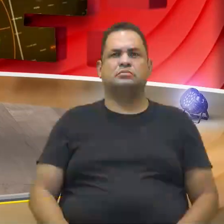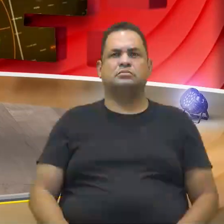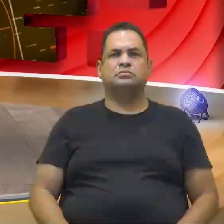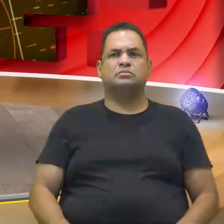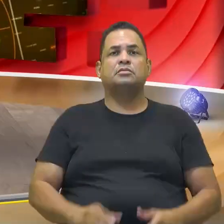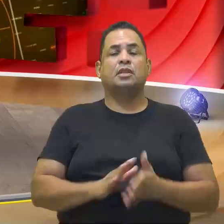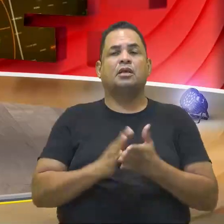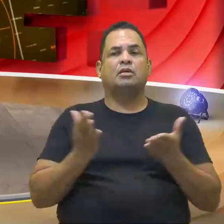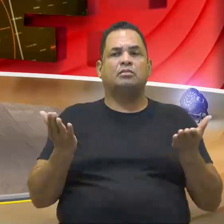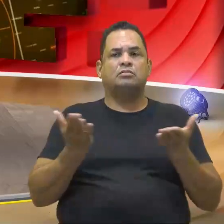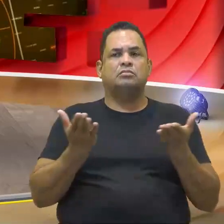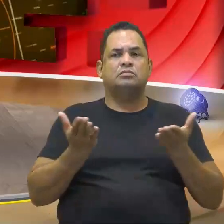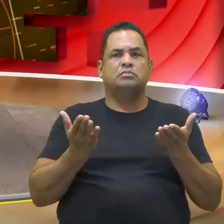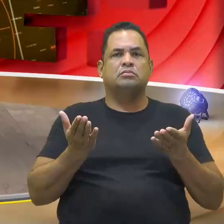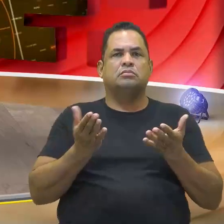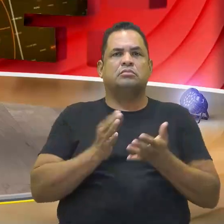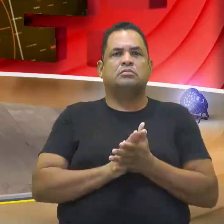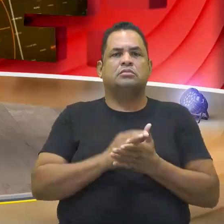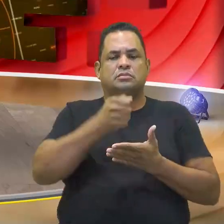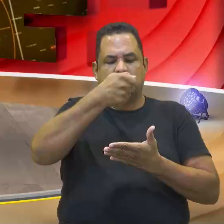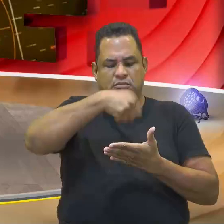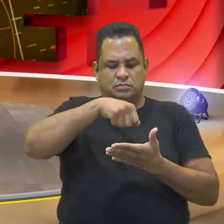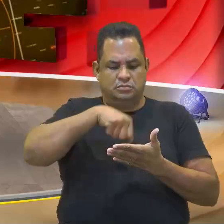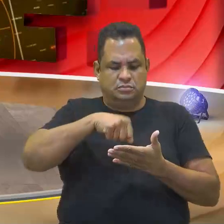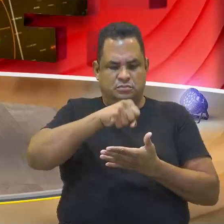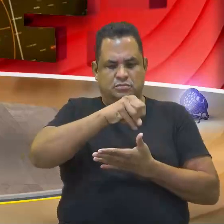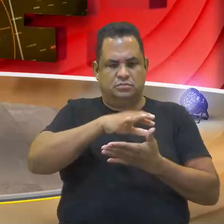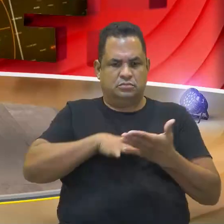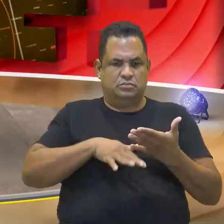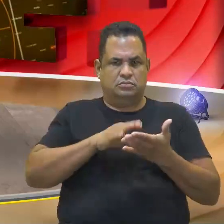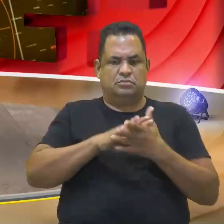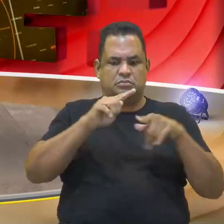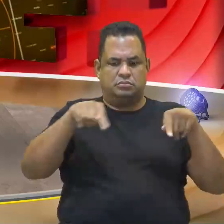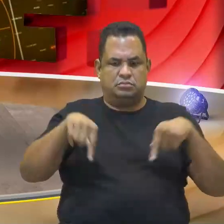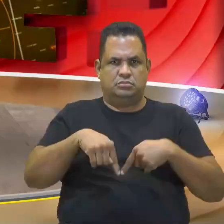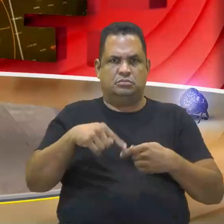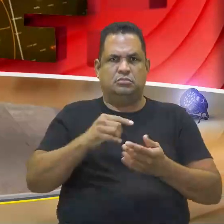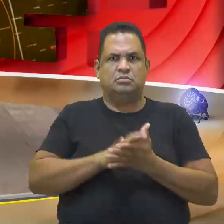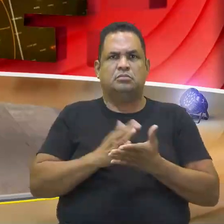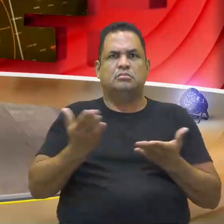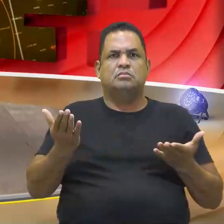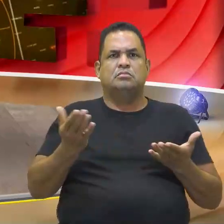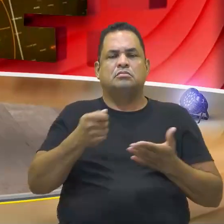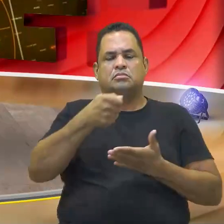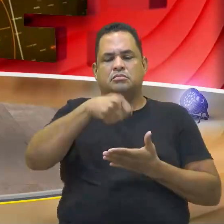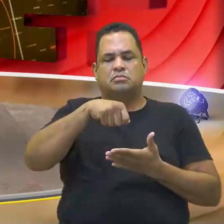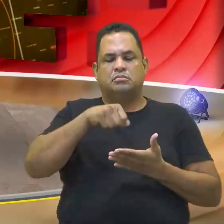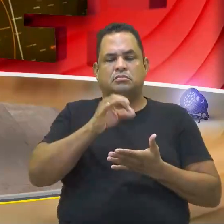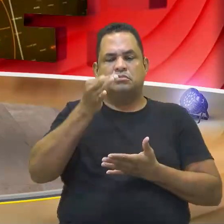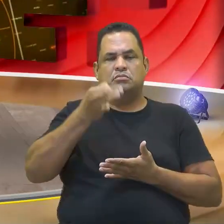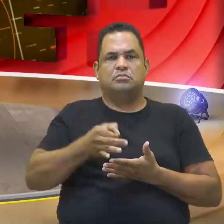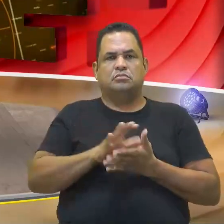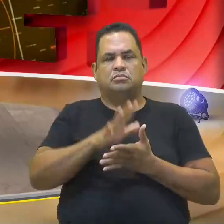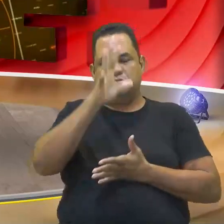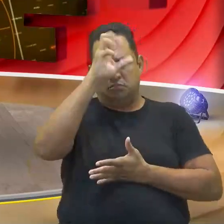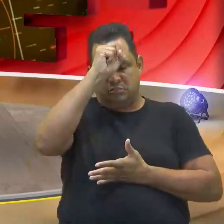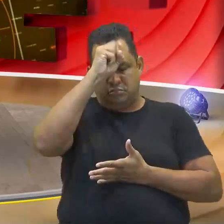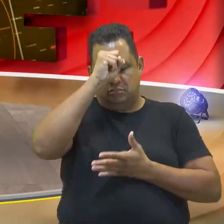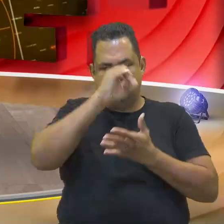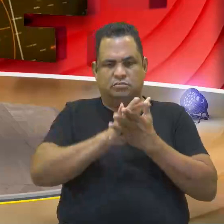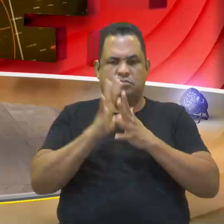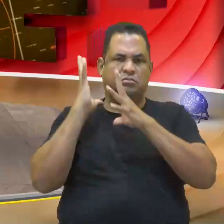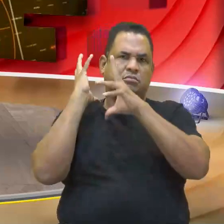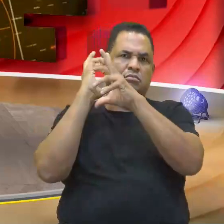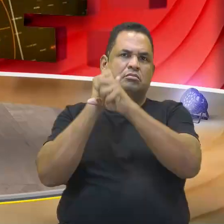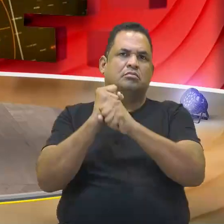E agora é a hora das correções das atividades de sala, o nosso tique de certo. E vamos aí aprender mais um pouquinho, revisar.